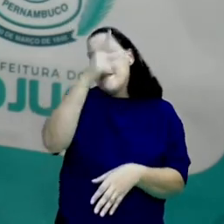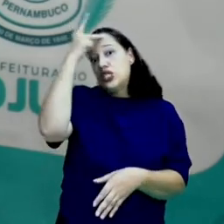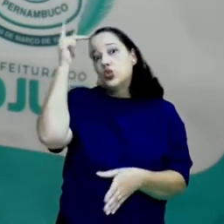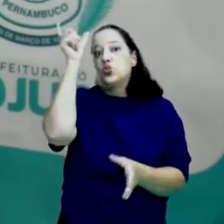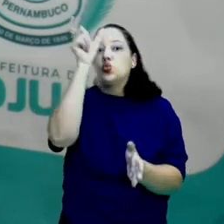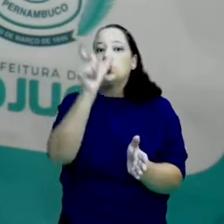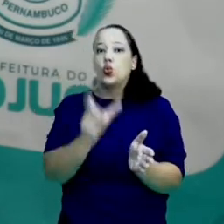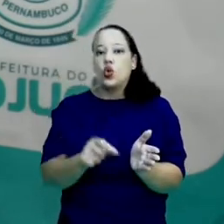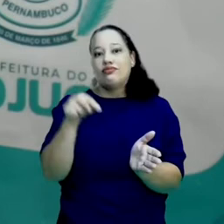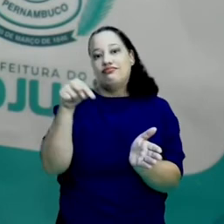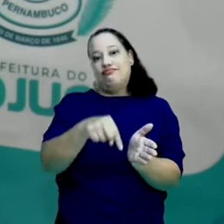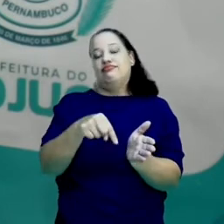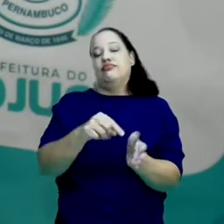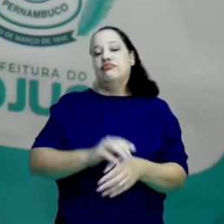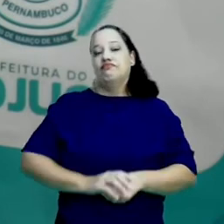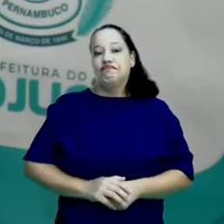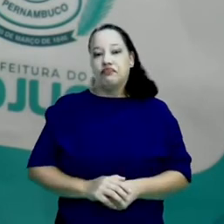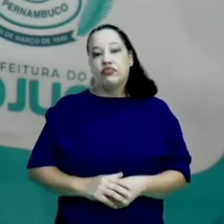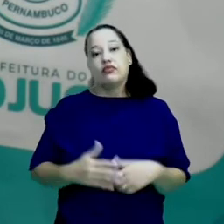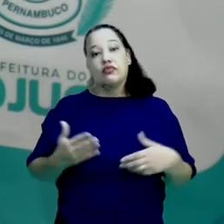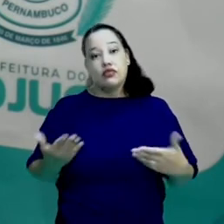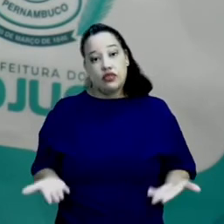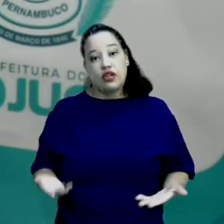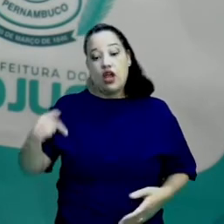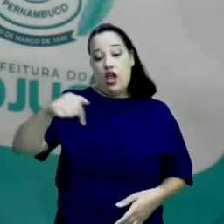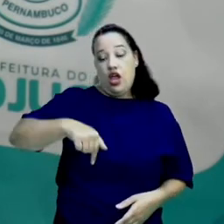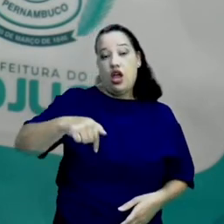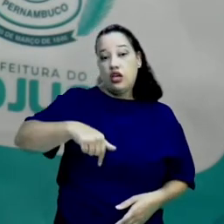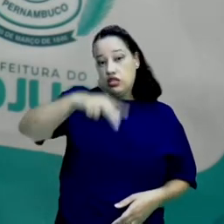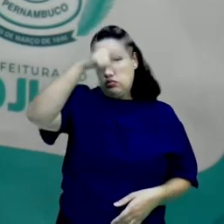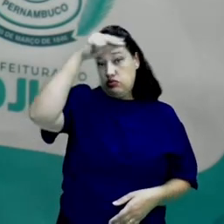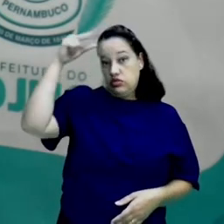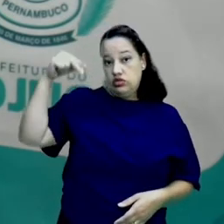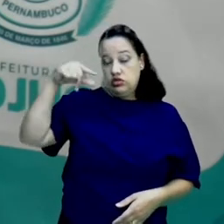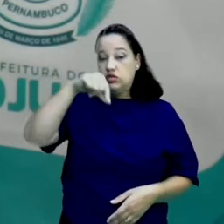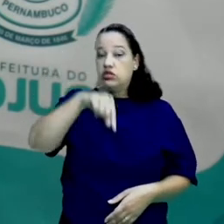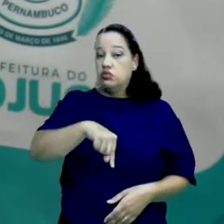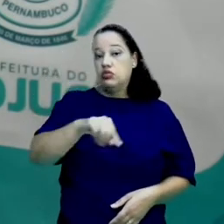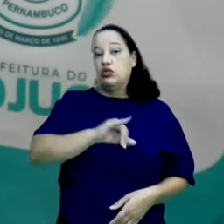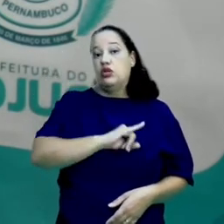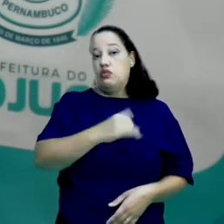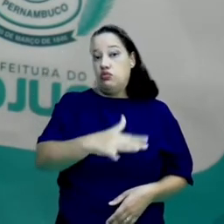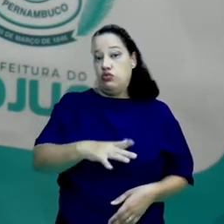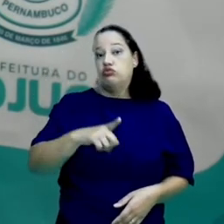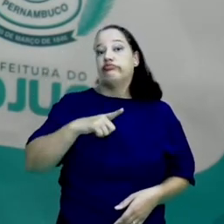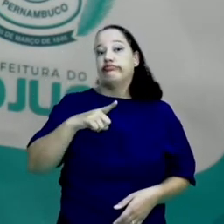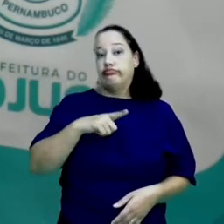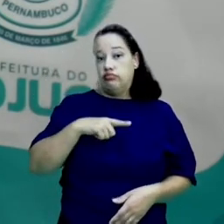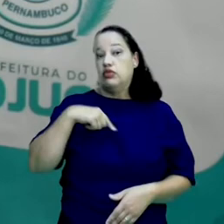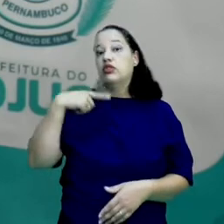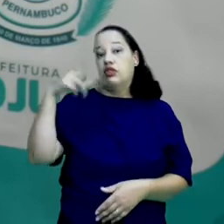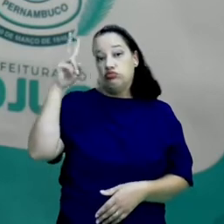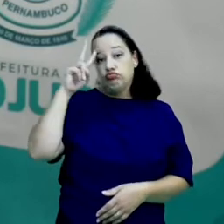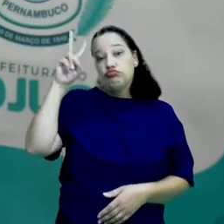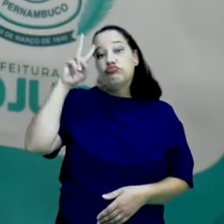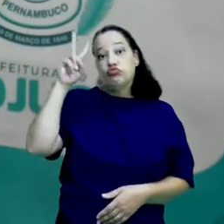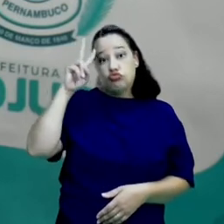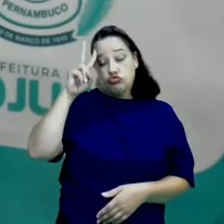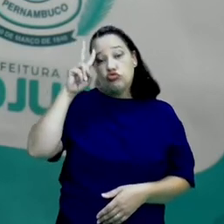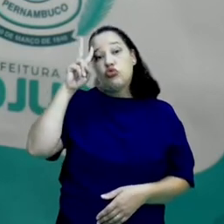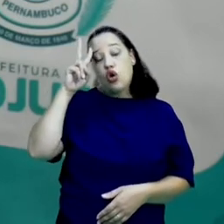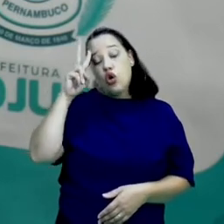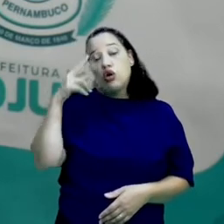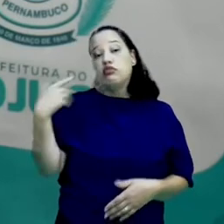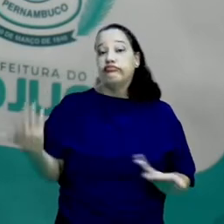navio. Enfim, o nosso município aqui de Ipojuca faz muito parte desse processo da história, né? Não de uma forma